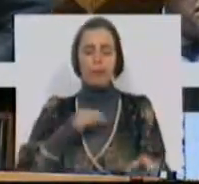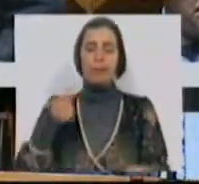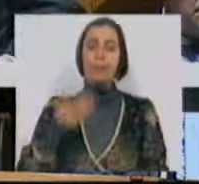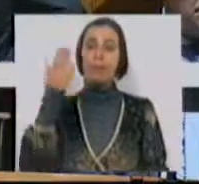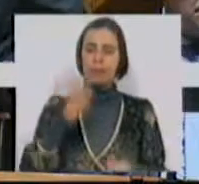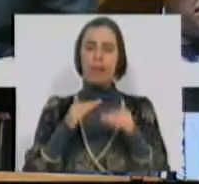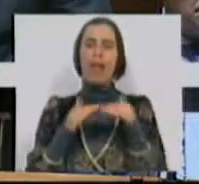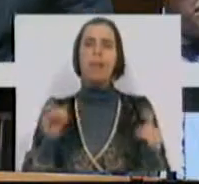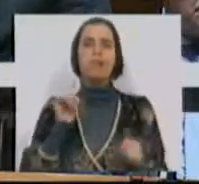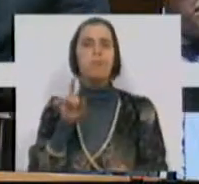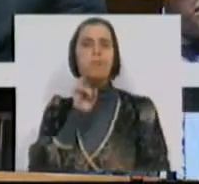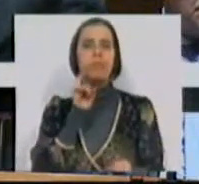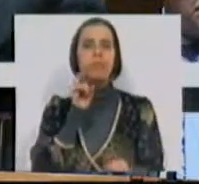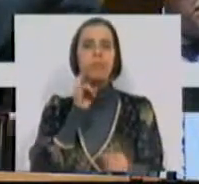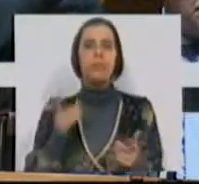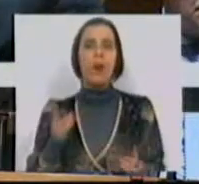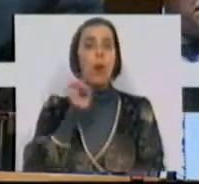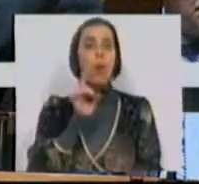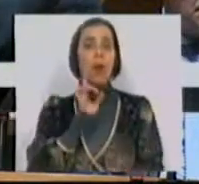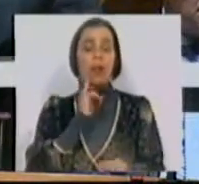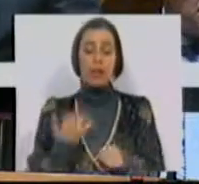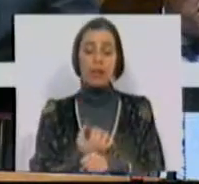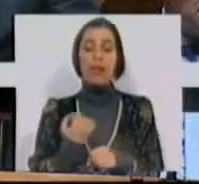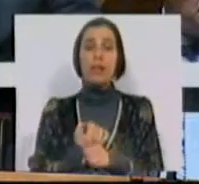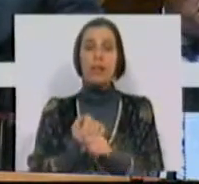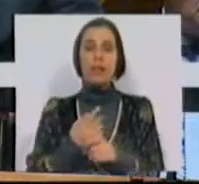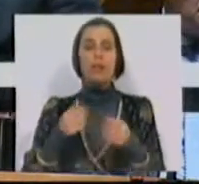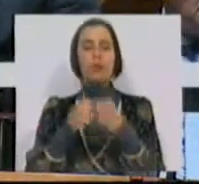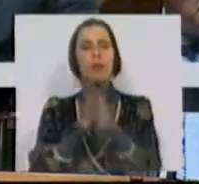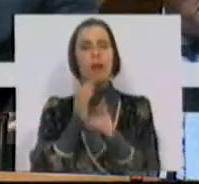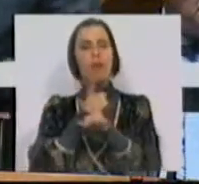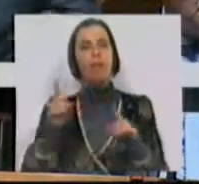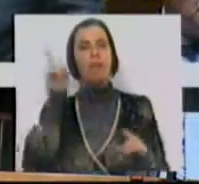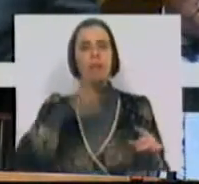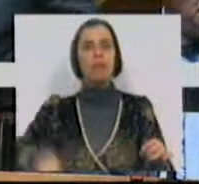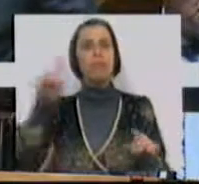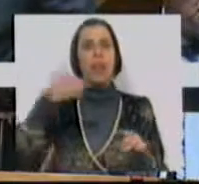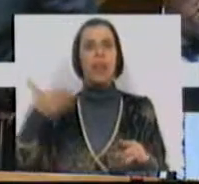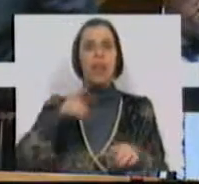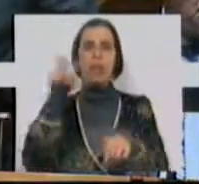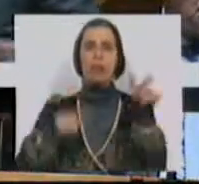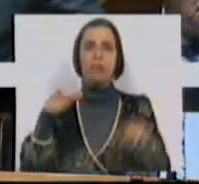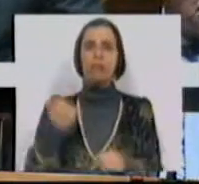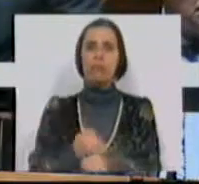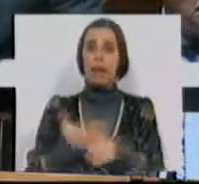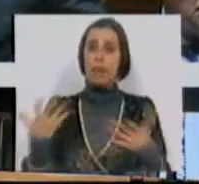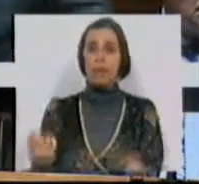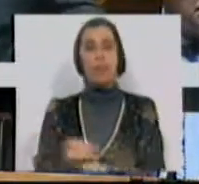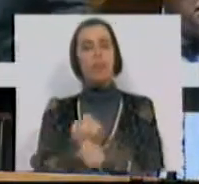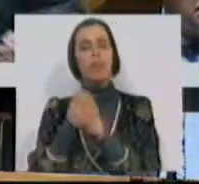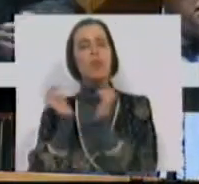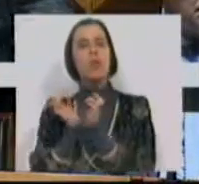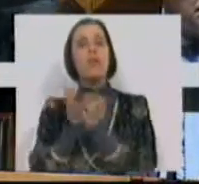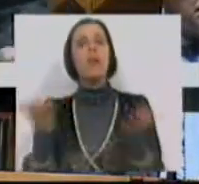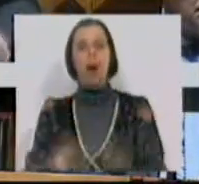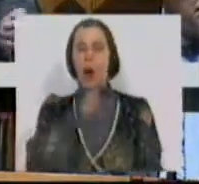Presidente, ao nível da salvaguarda da qualidade do serviço, da universalidade desse serviço, dos direitos dos trabalhadores, dos serviços sociais.